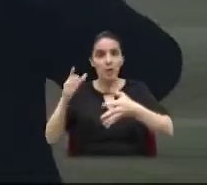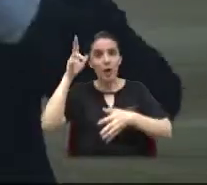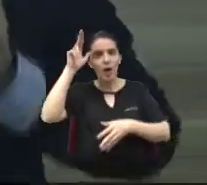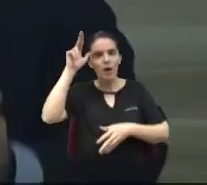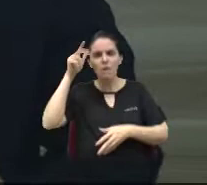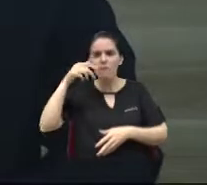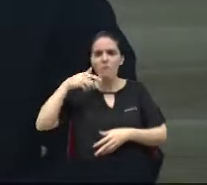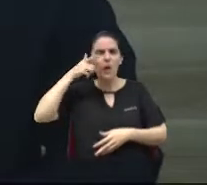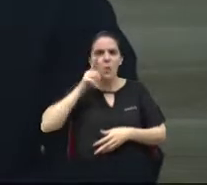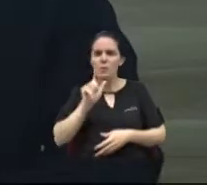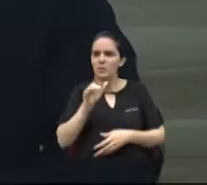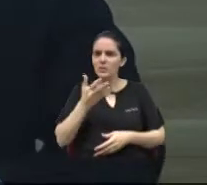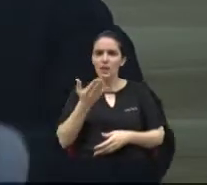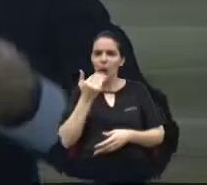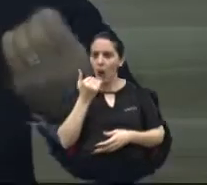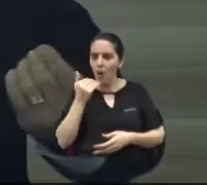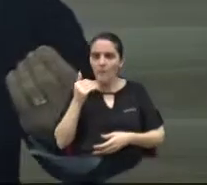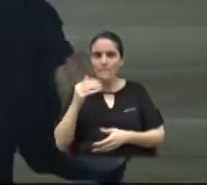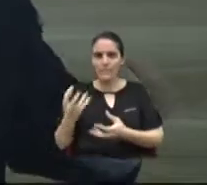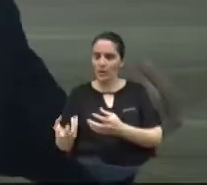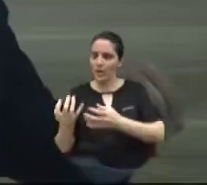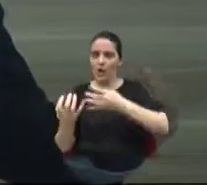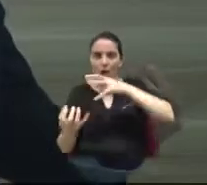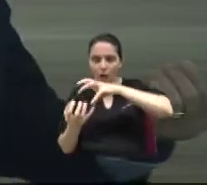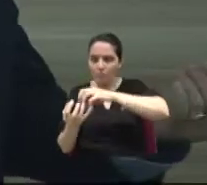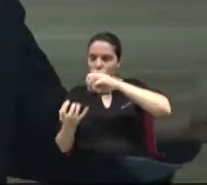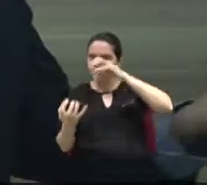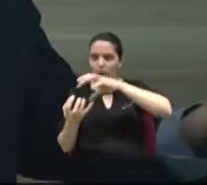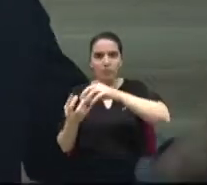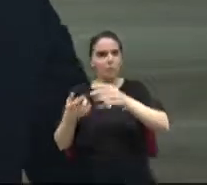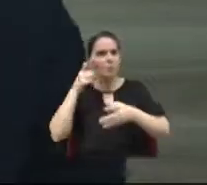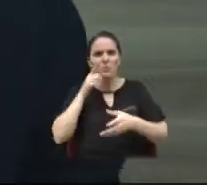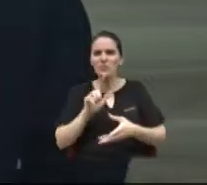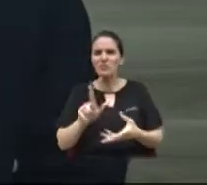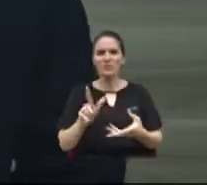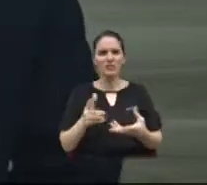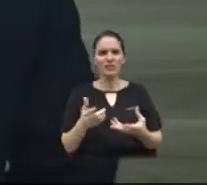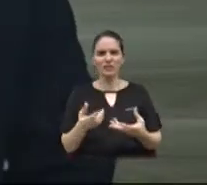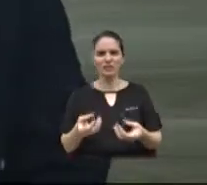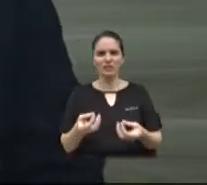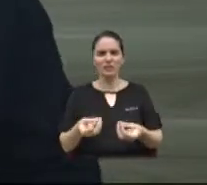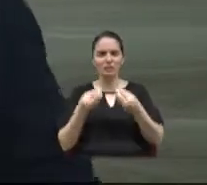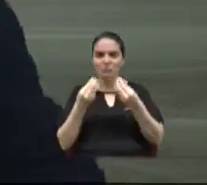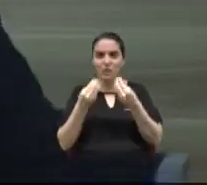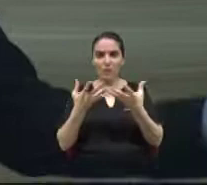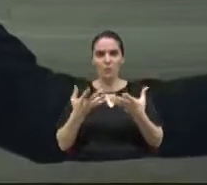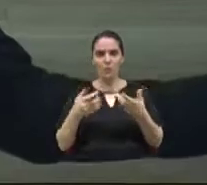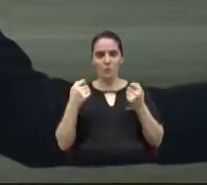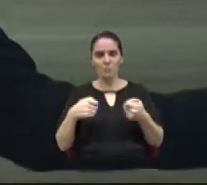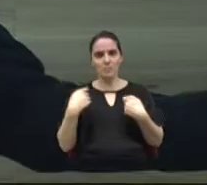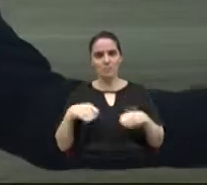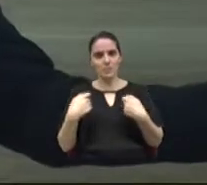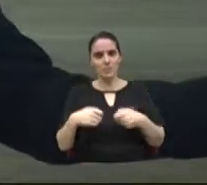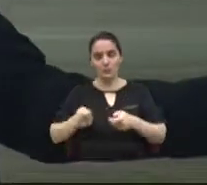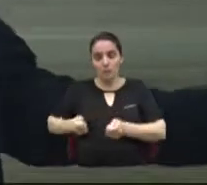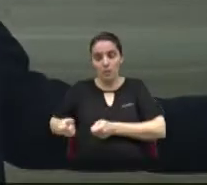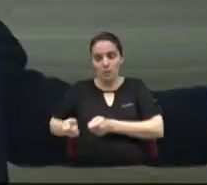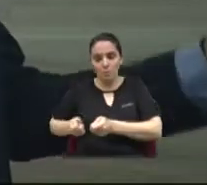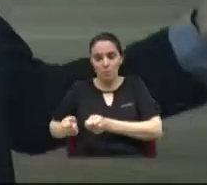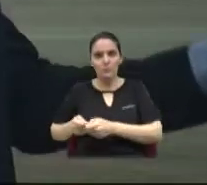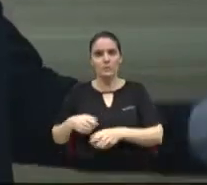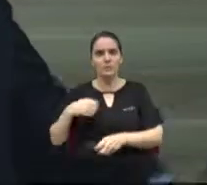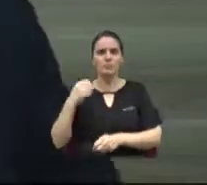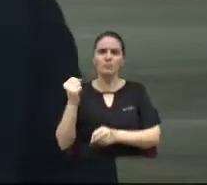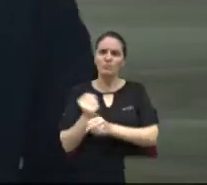para entender que realmente está muito fora do controle a situação ali do bairro Jaguari, tem já uma luta de ânimos,